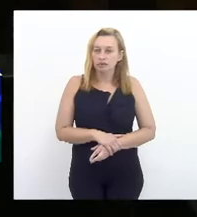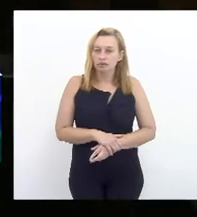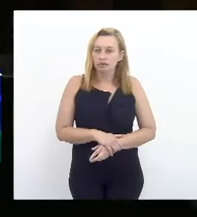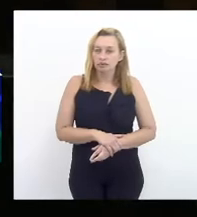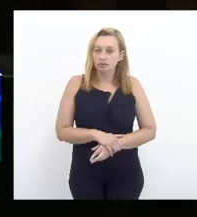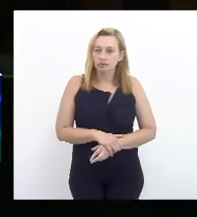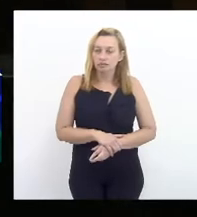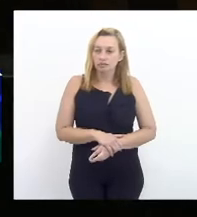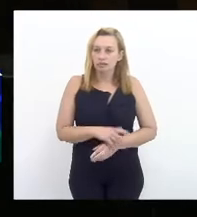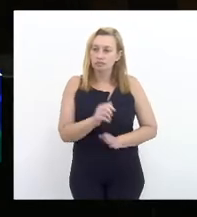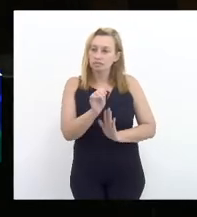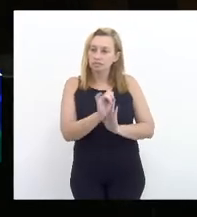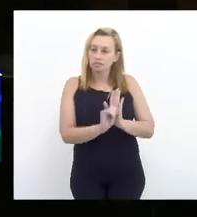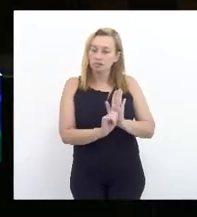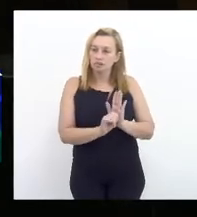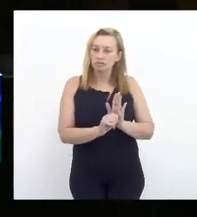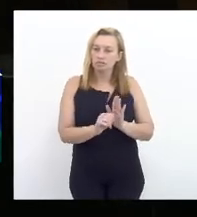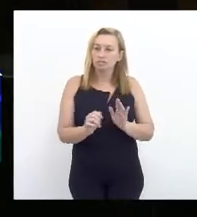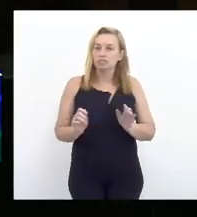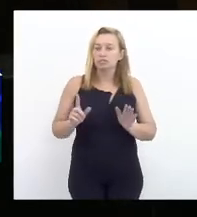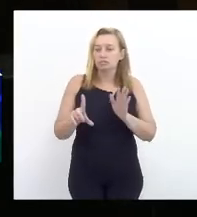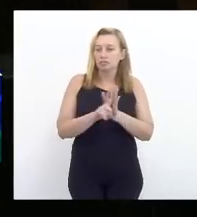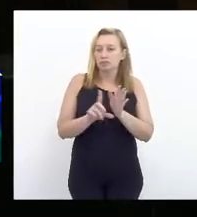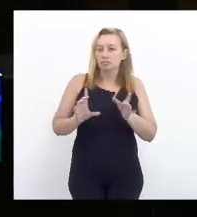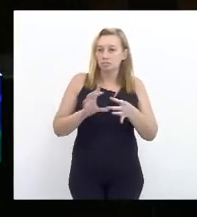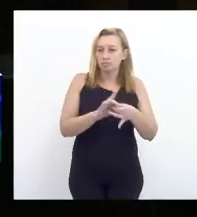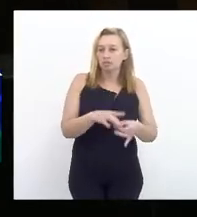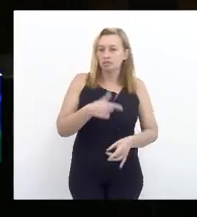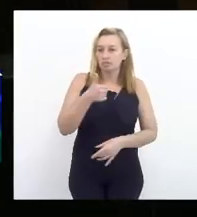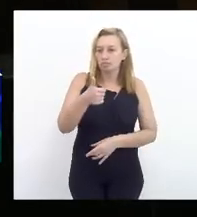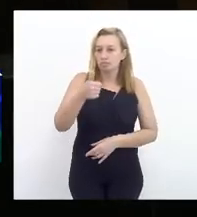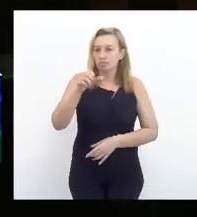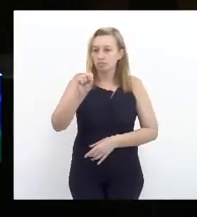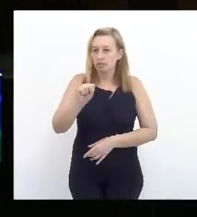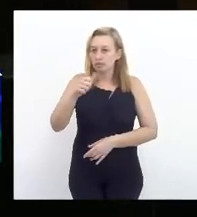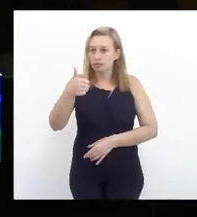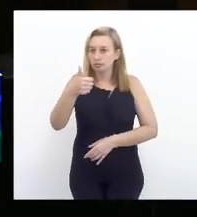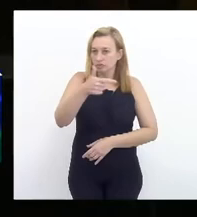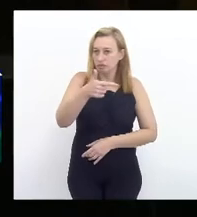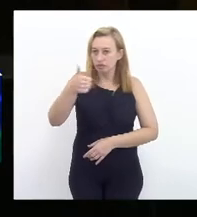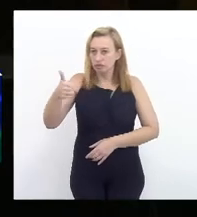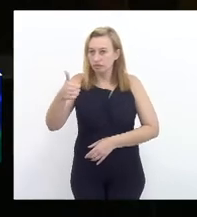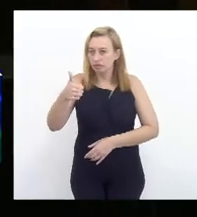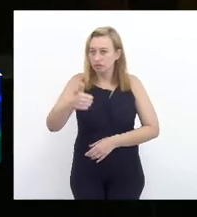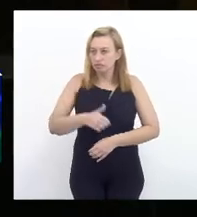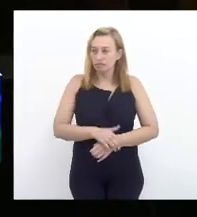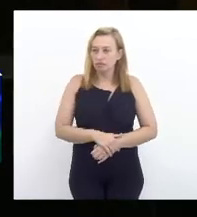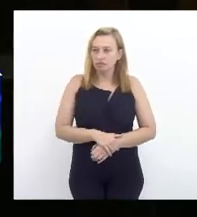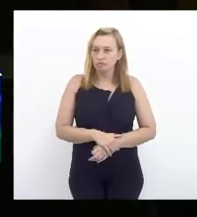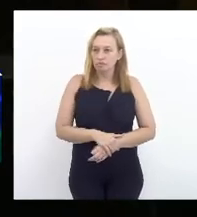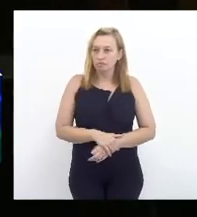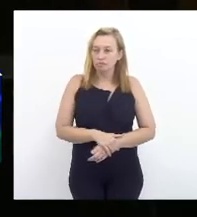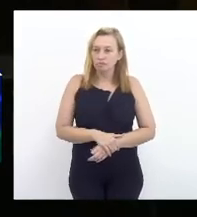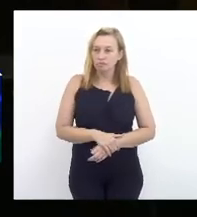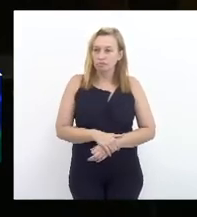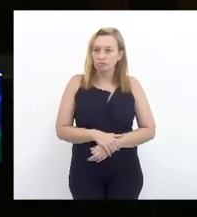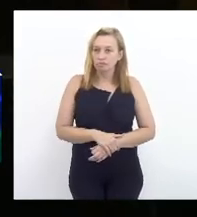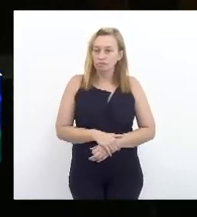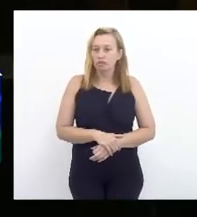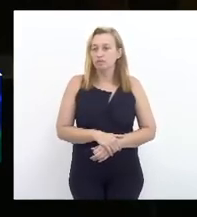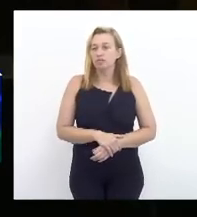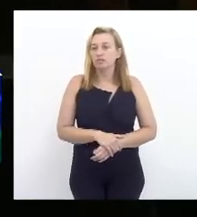consoante à redação da lei complementar federal 181 de 21, as vedações previstas